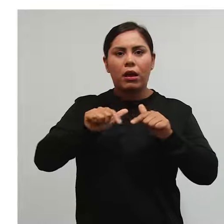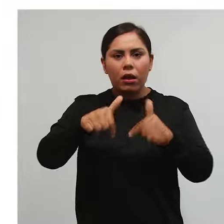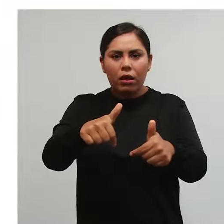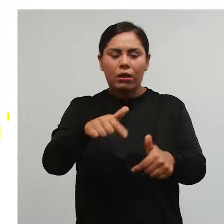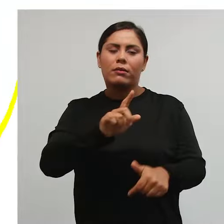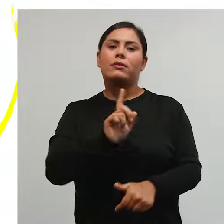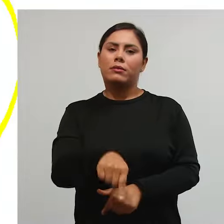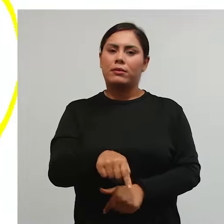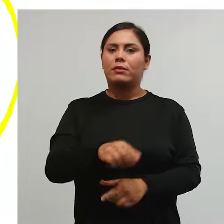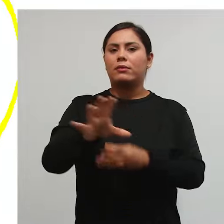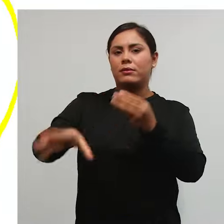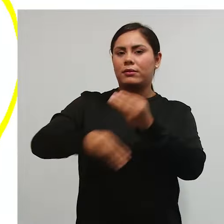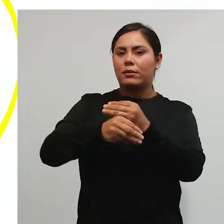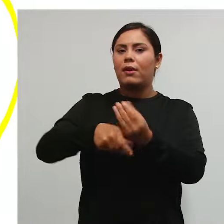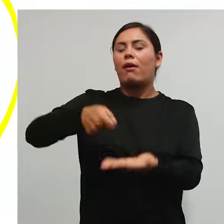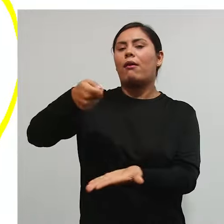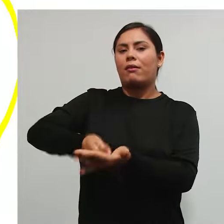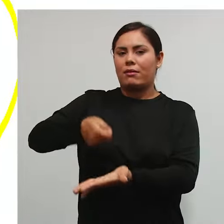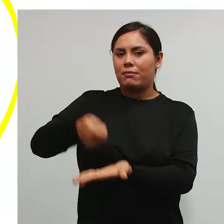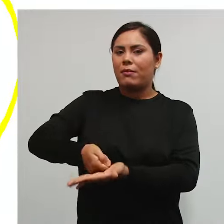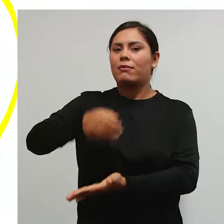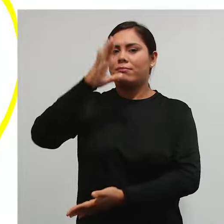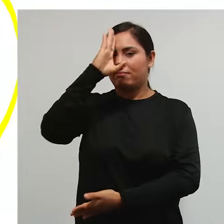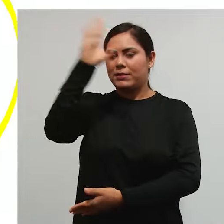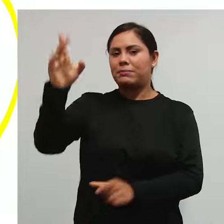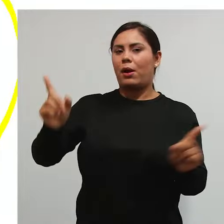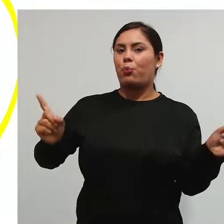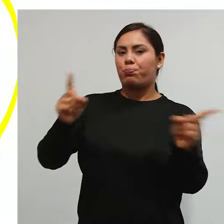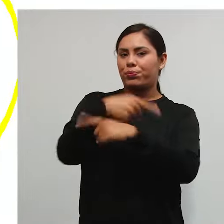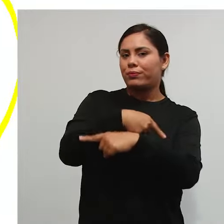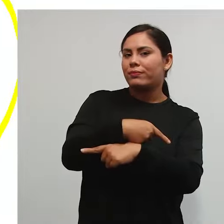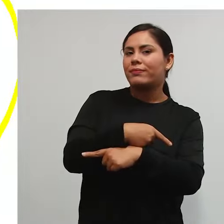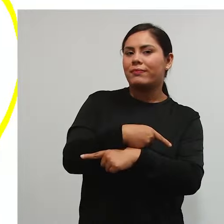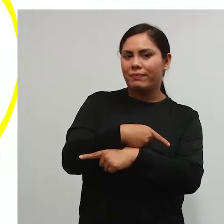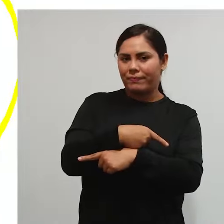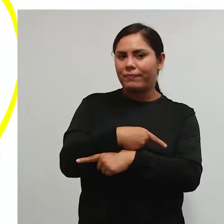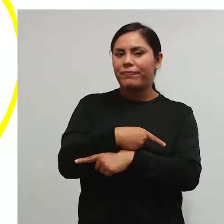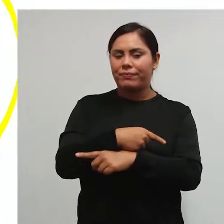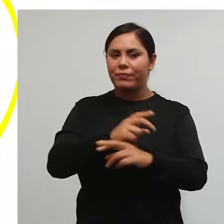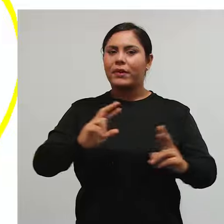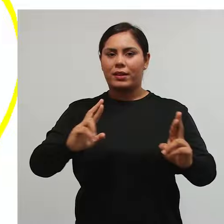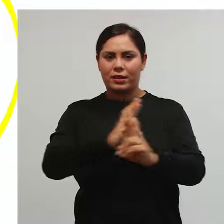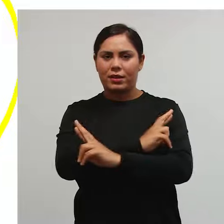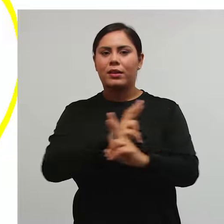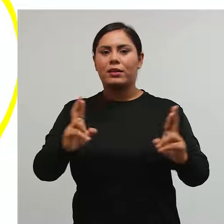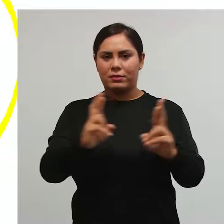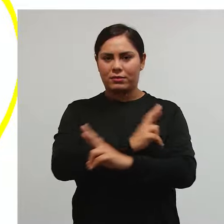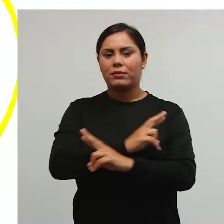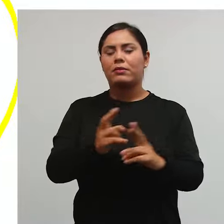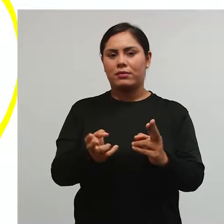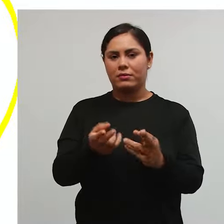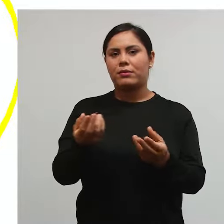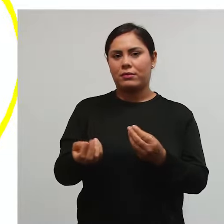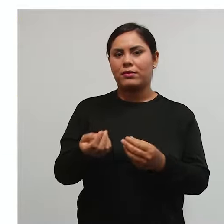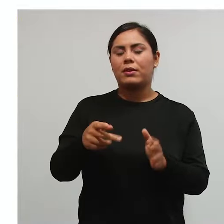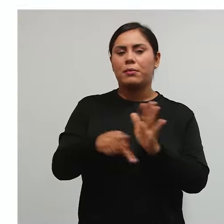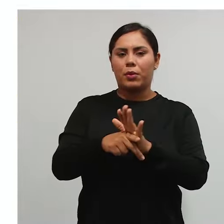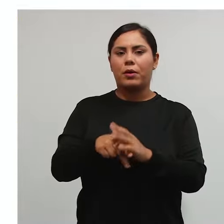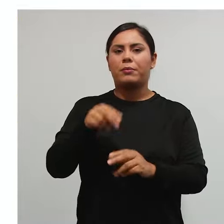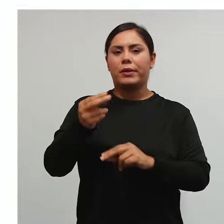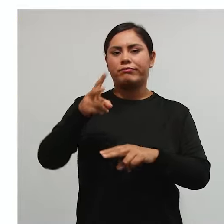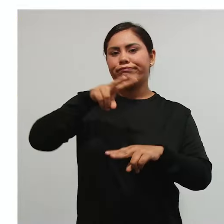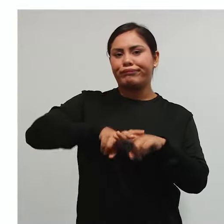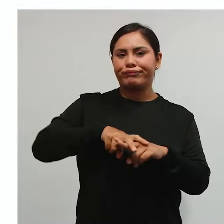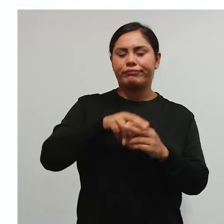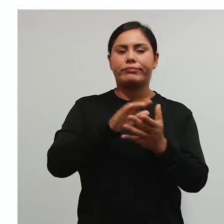acessória, ela vai se converter em obrigação principal, tá? relativamente à penalidade pecuniária.